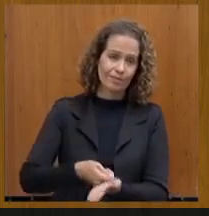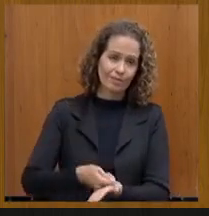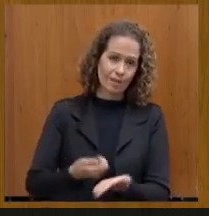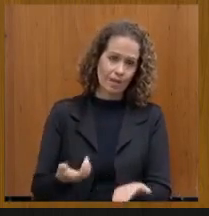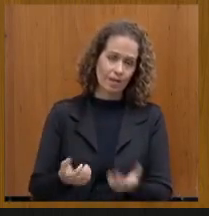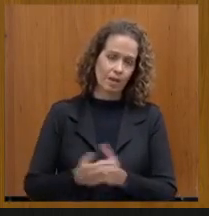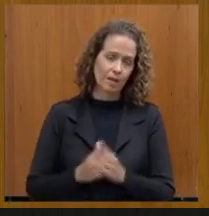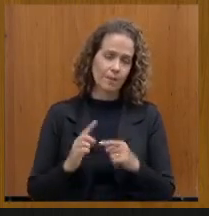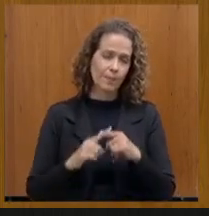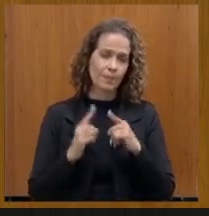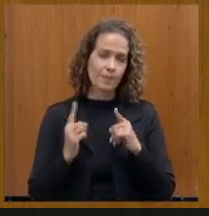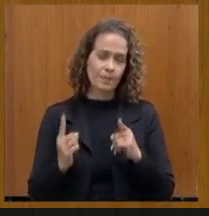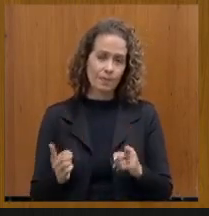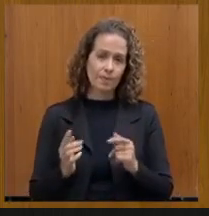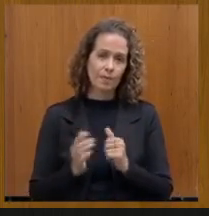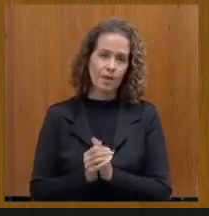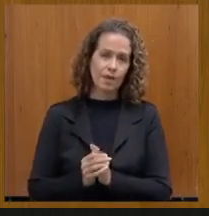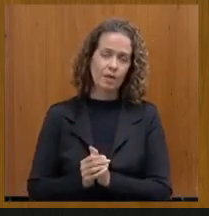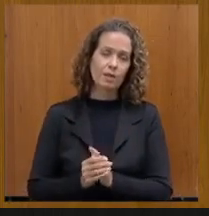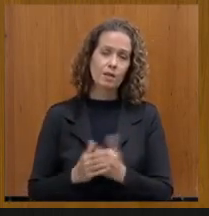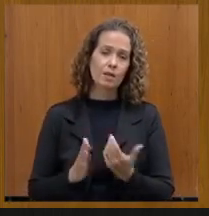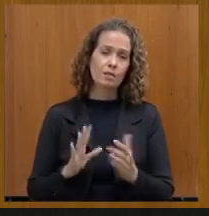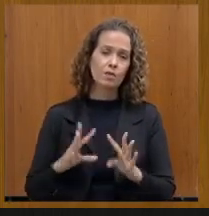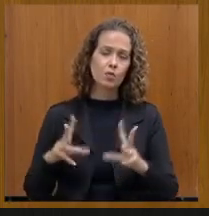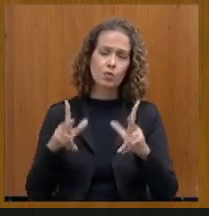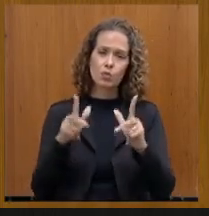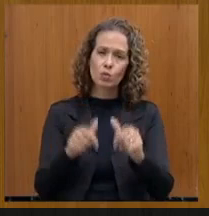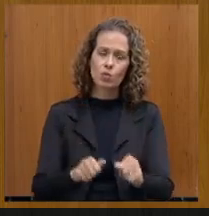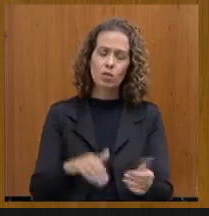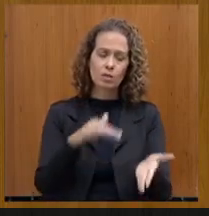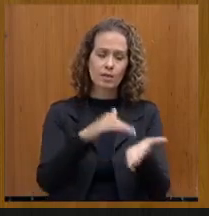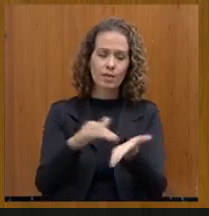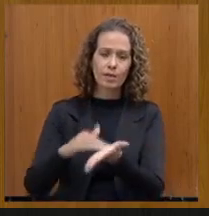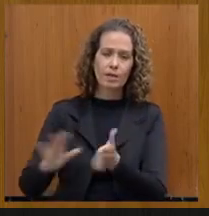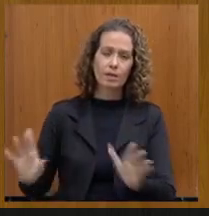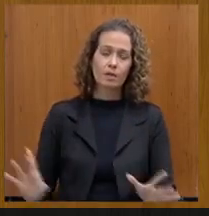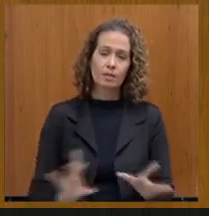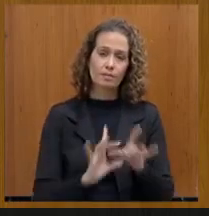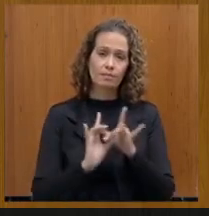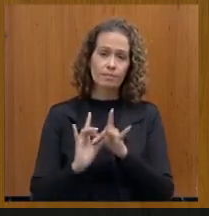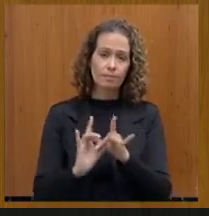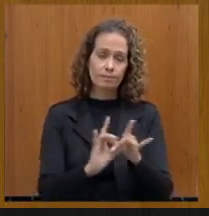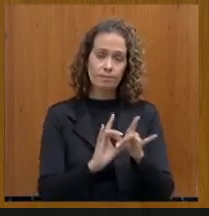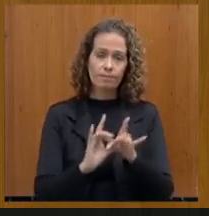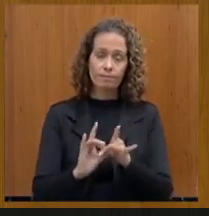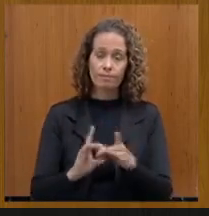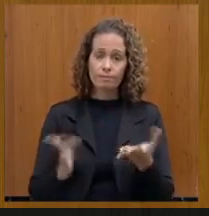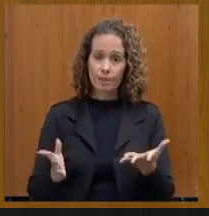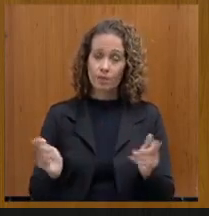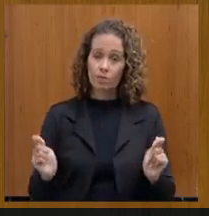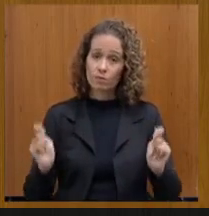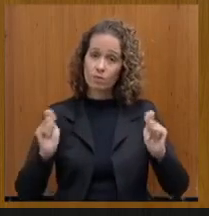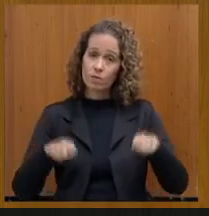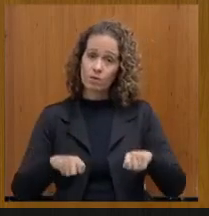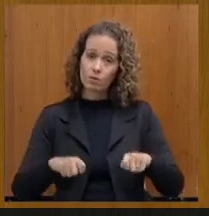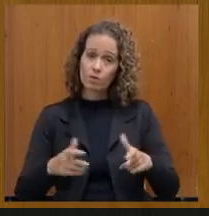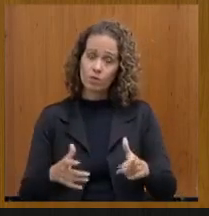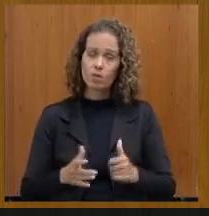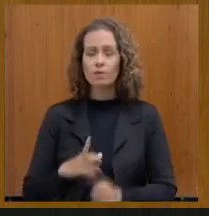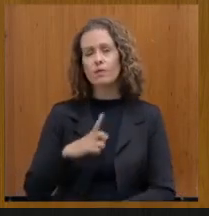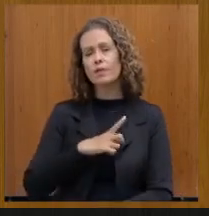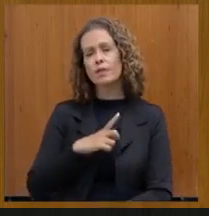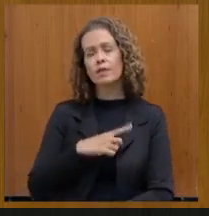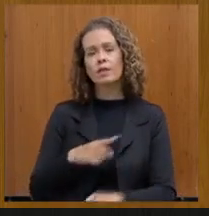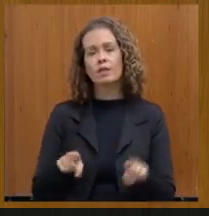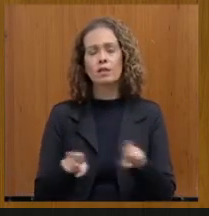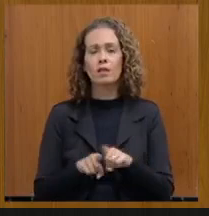entre todas as conexões entre as secretarias, na medida do possível, e aí teria também